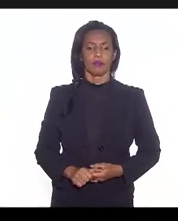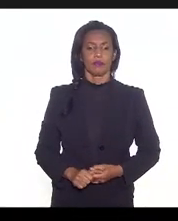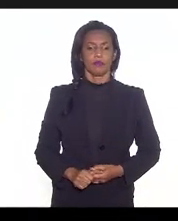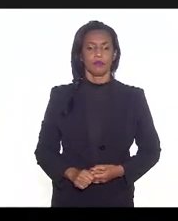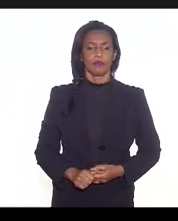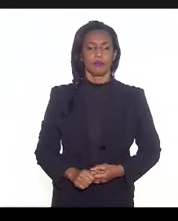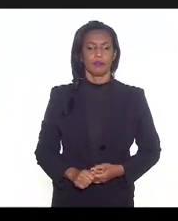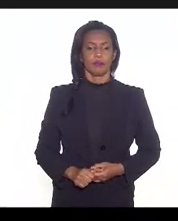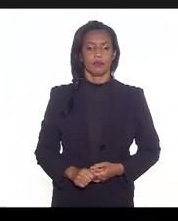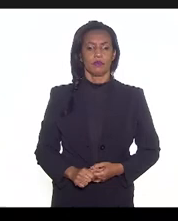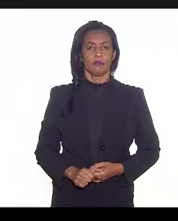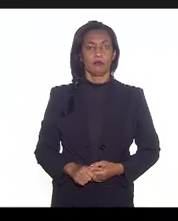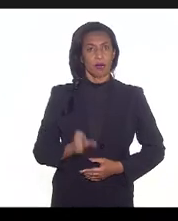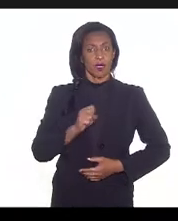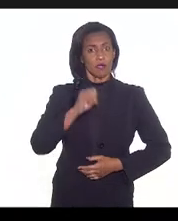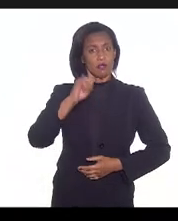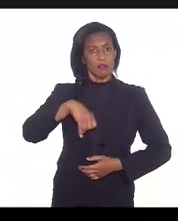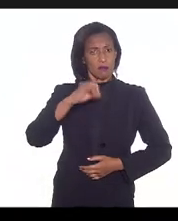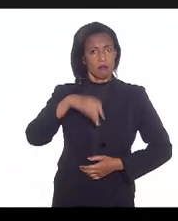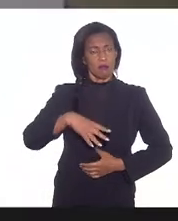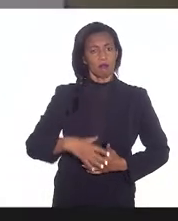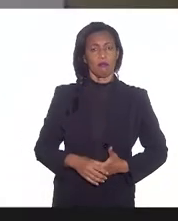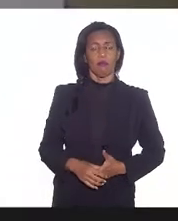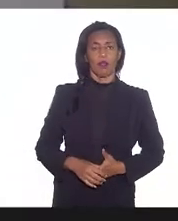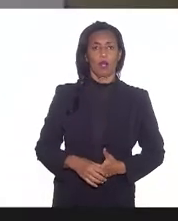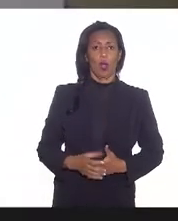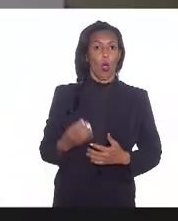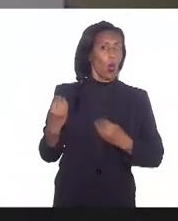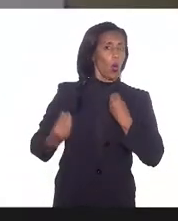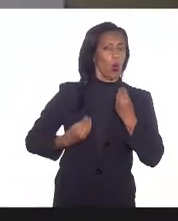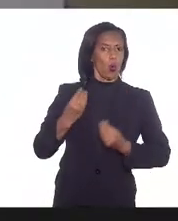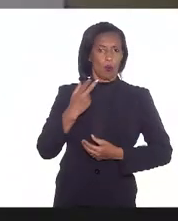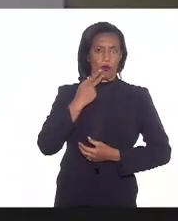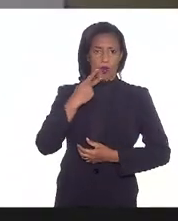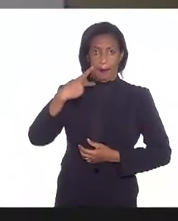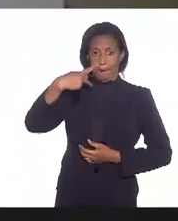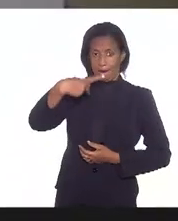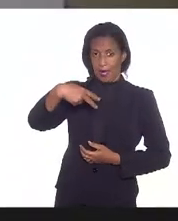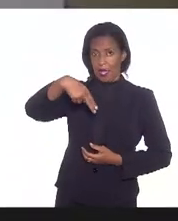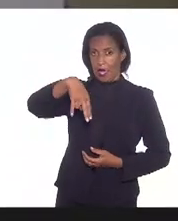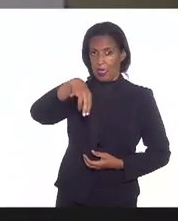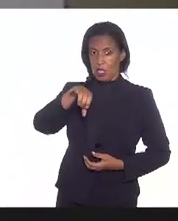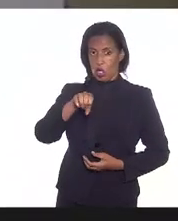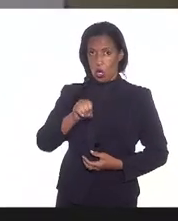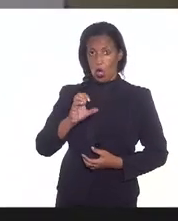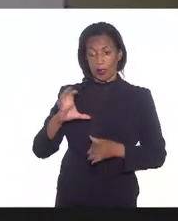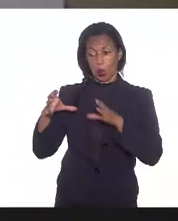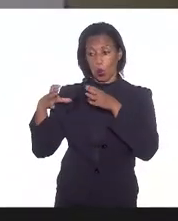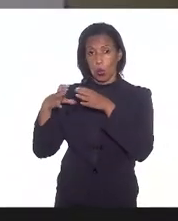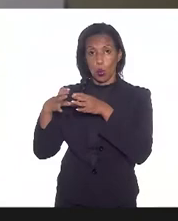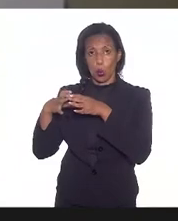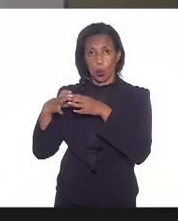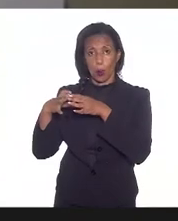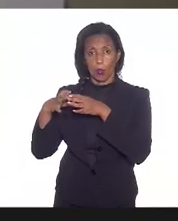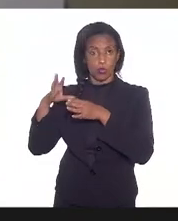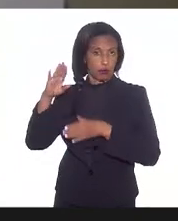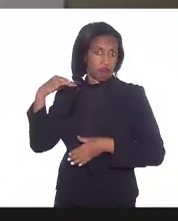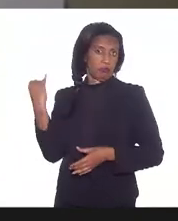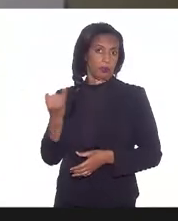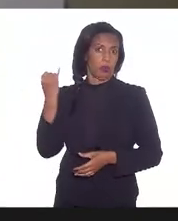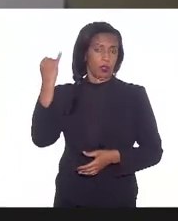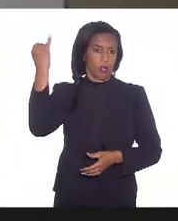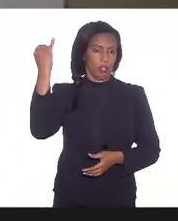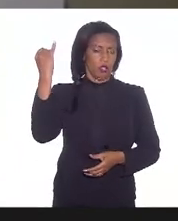sim claro como eu falei o PNO ele tem vários grupos prioritários mas as pautas de